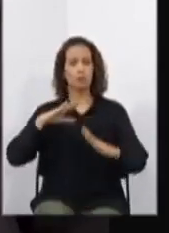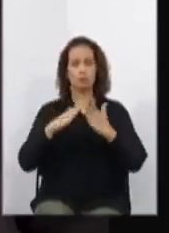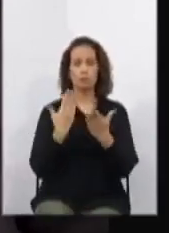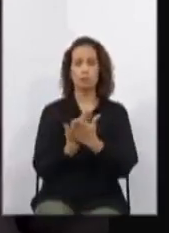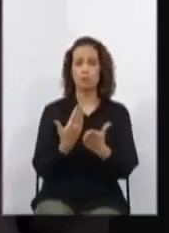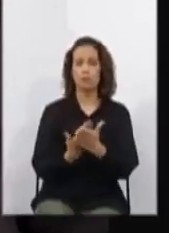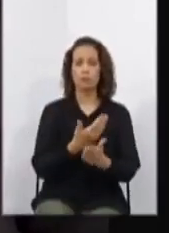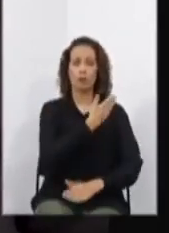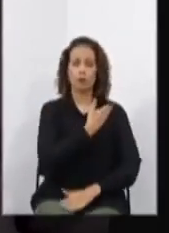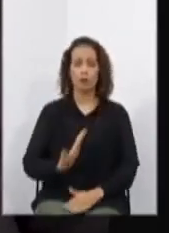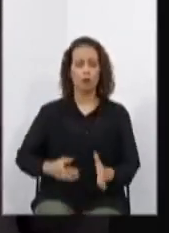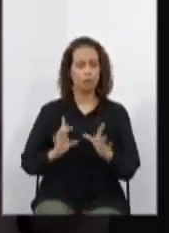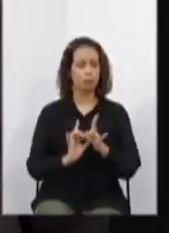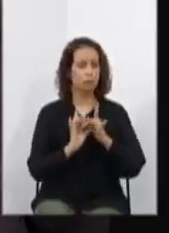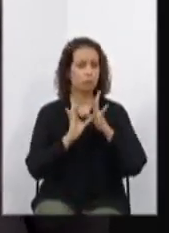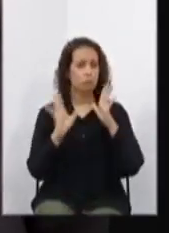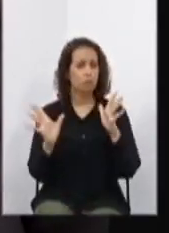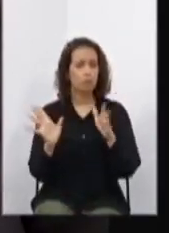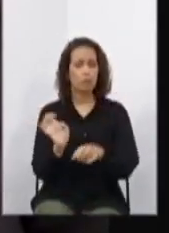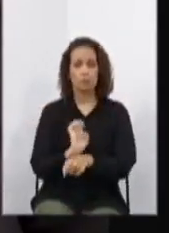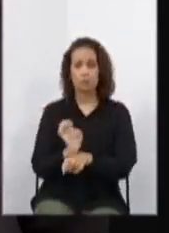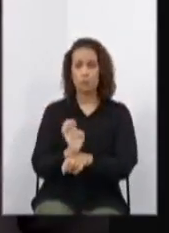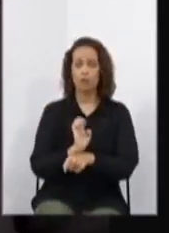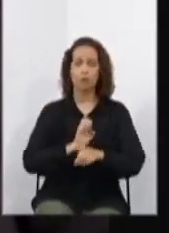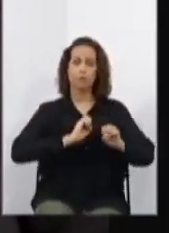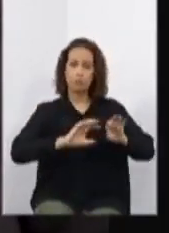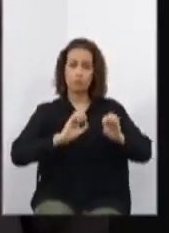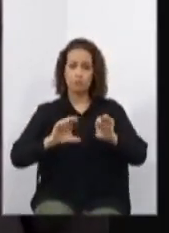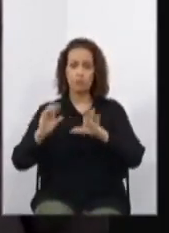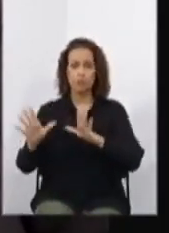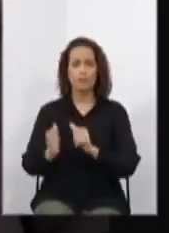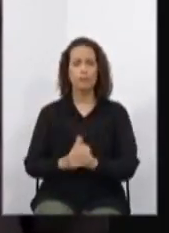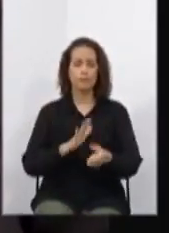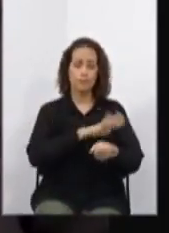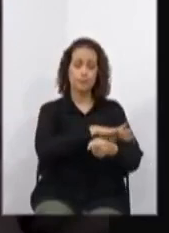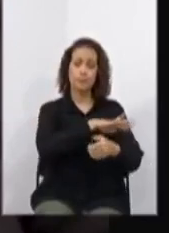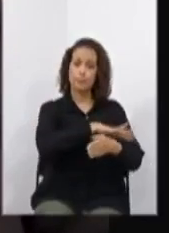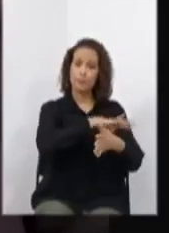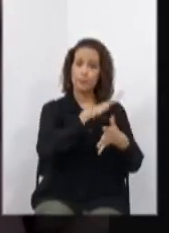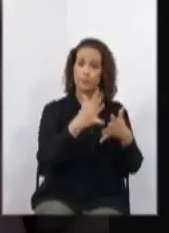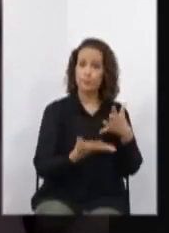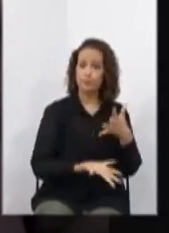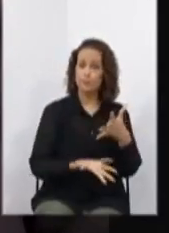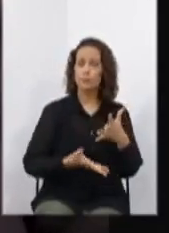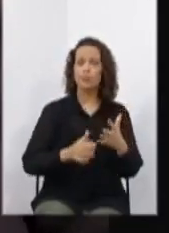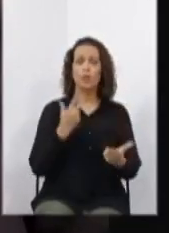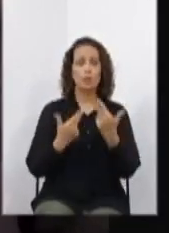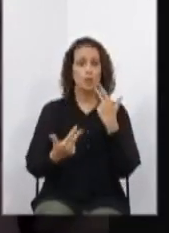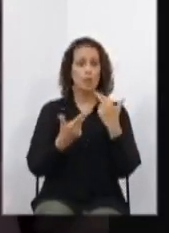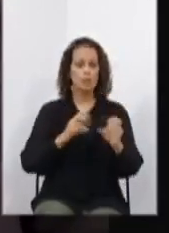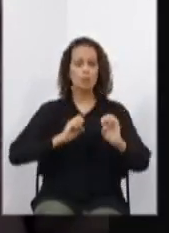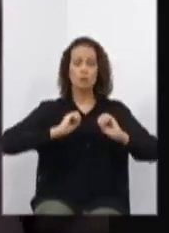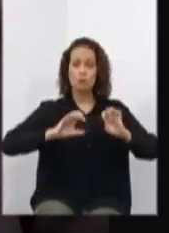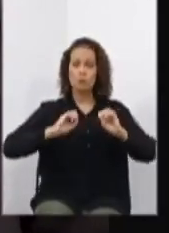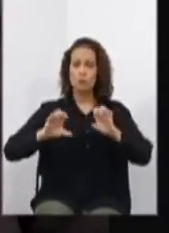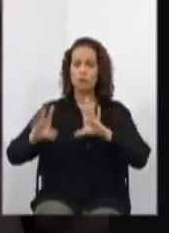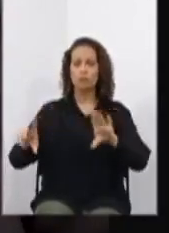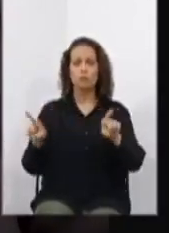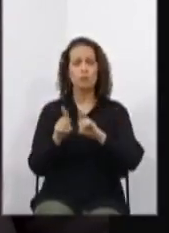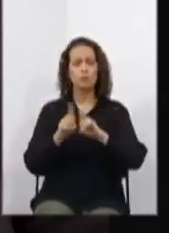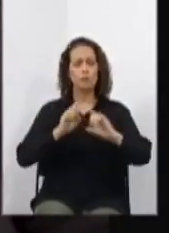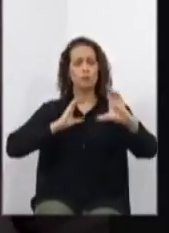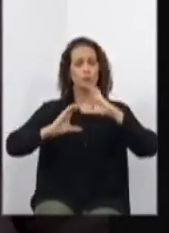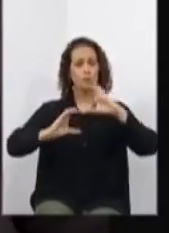estadual de educação. Para oferecer as libras como língua de instrução e comunicação